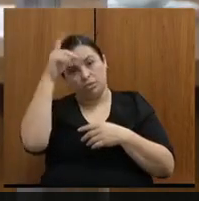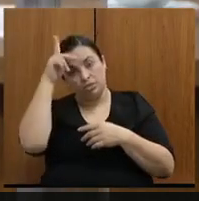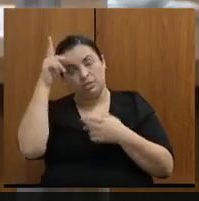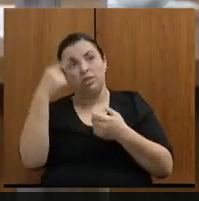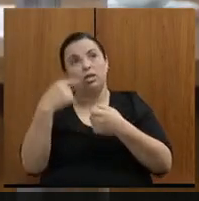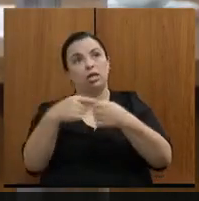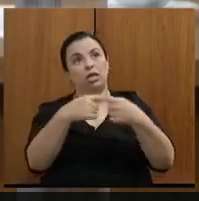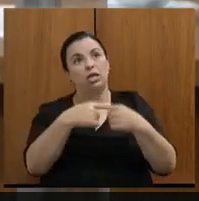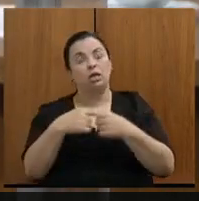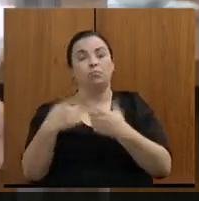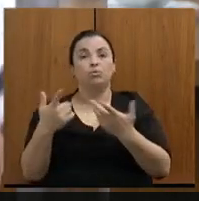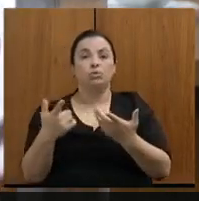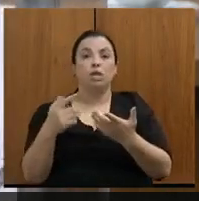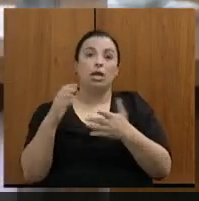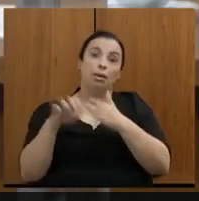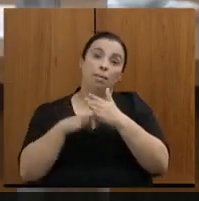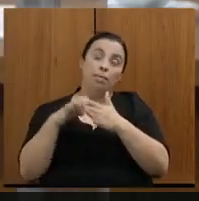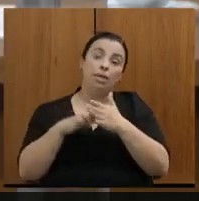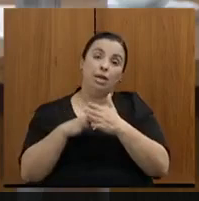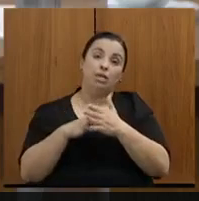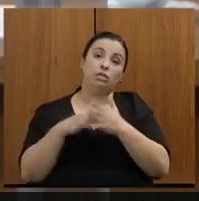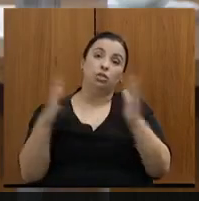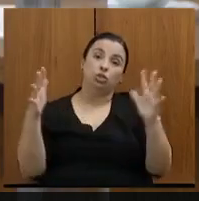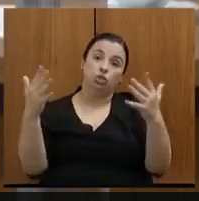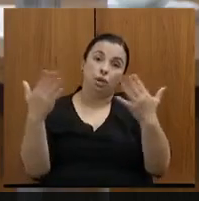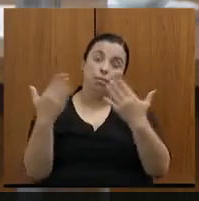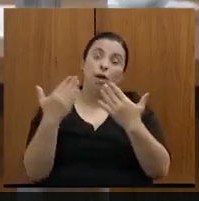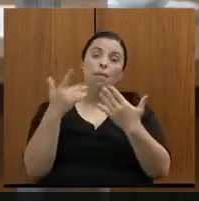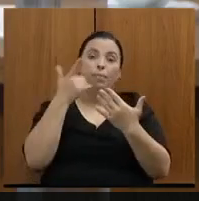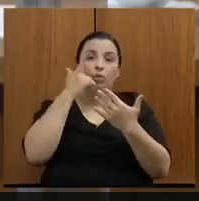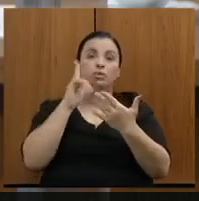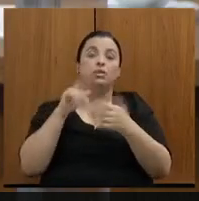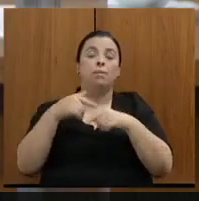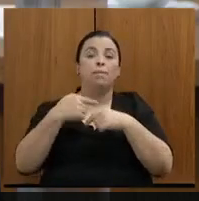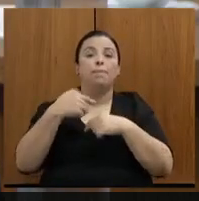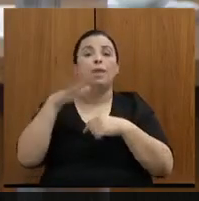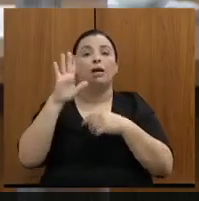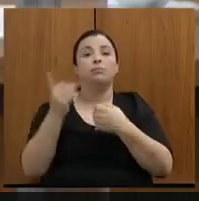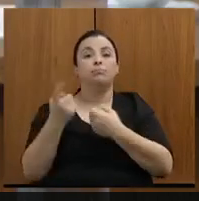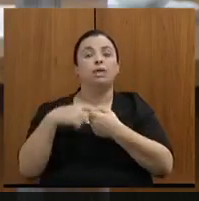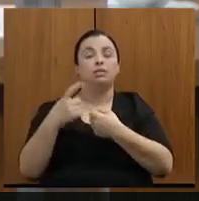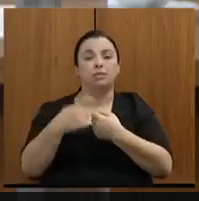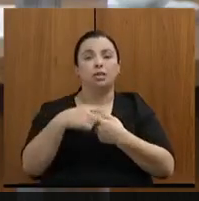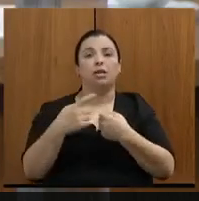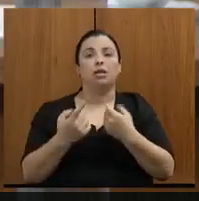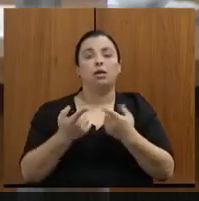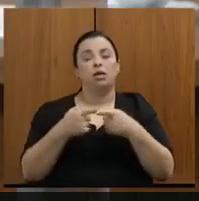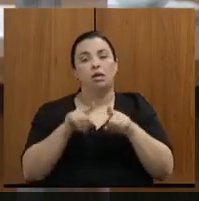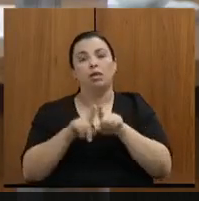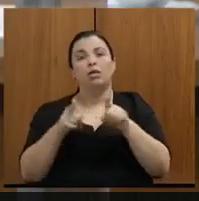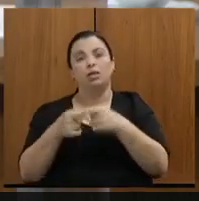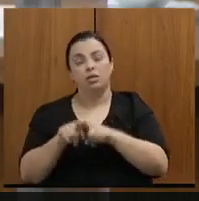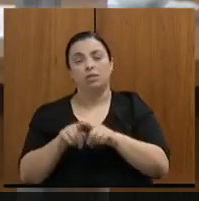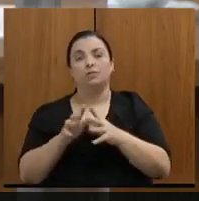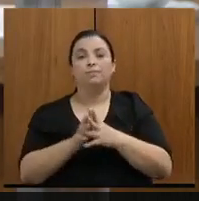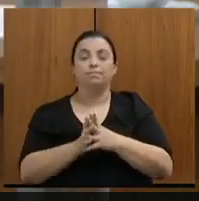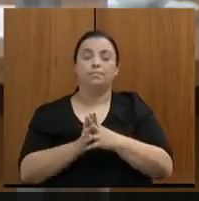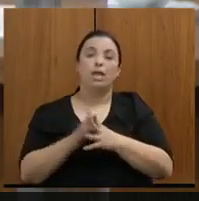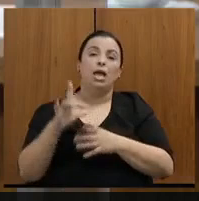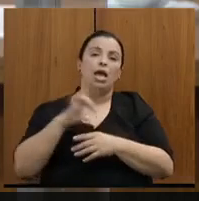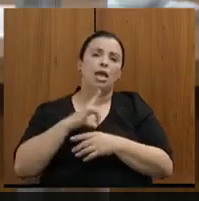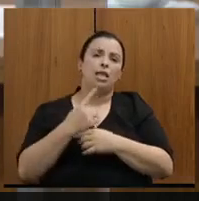para que a gente possa investir. E aqui a gente tem obras concluídas no valor de 25 milhões de reais, da Ciamig,